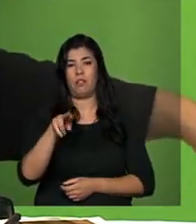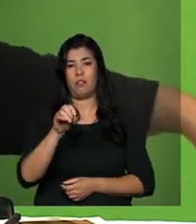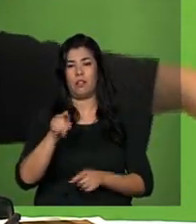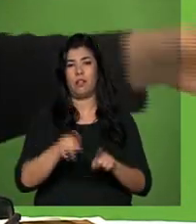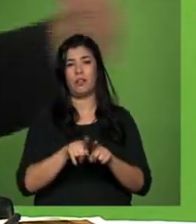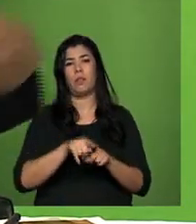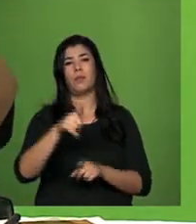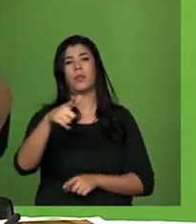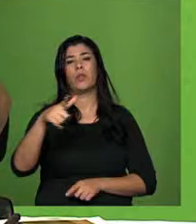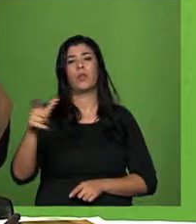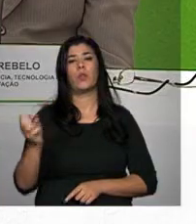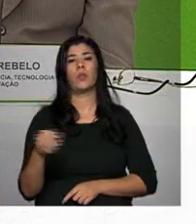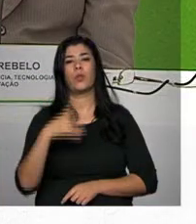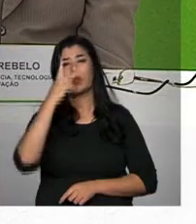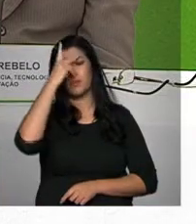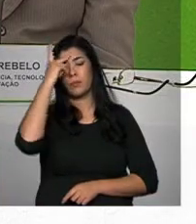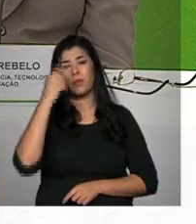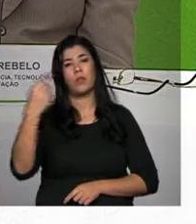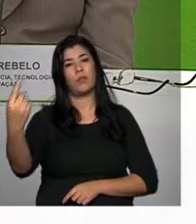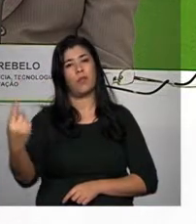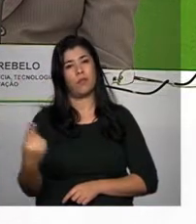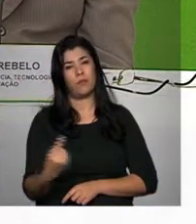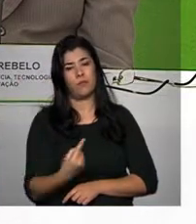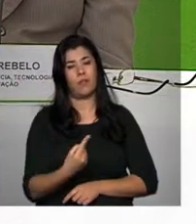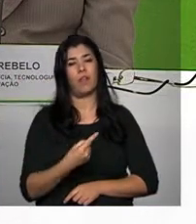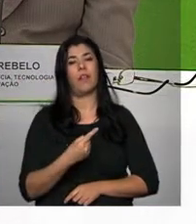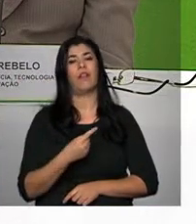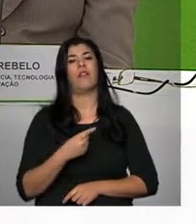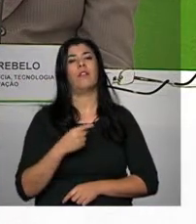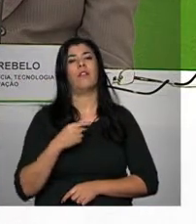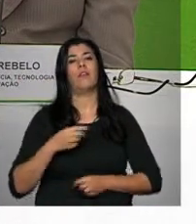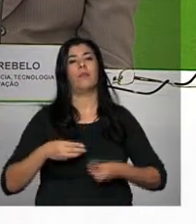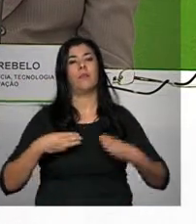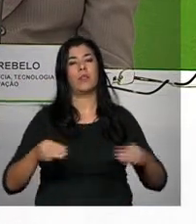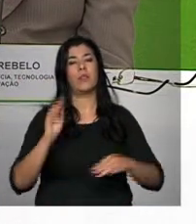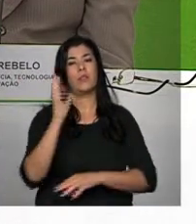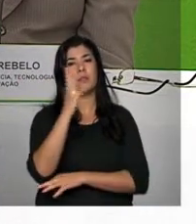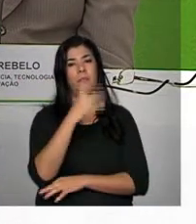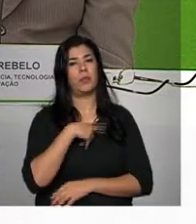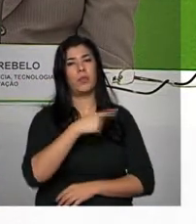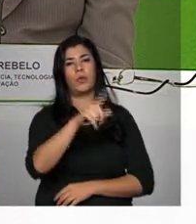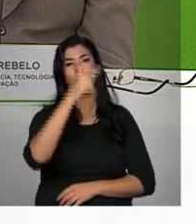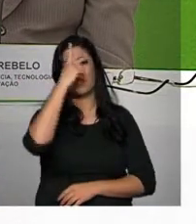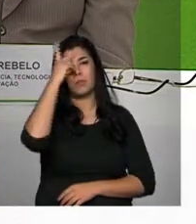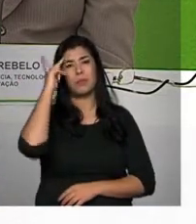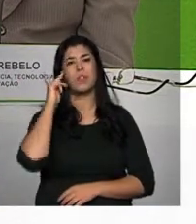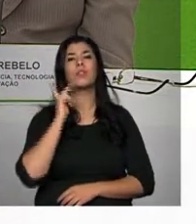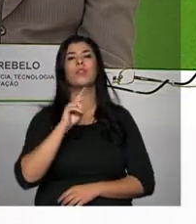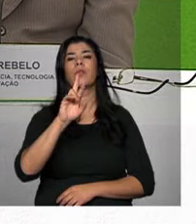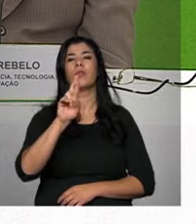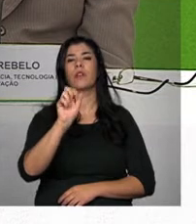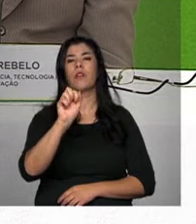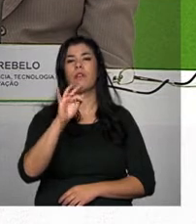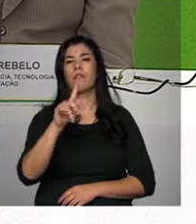que saíram dos outros ministérios estão no Ministério do Meio Ambiente agora trabalhando conosco. Daniel, enfim, todo mundo, Rafael,